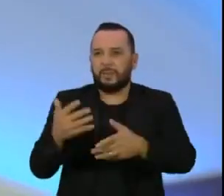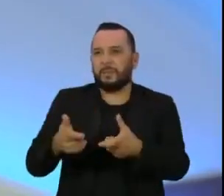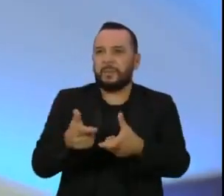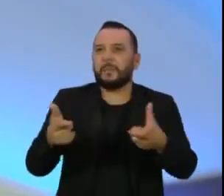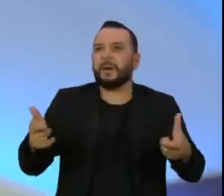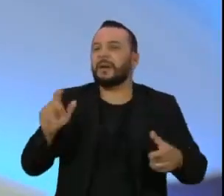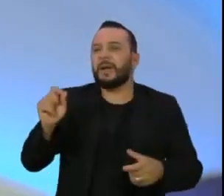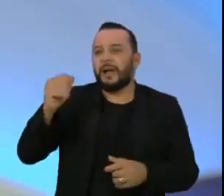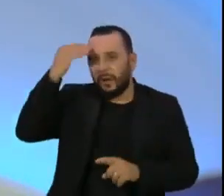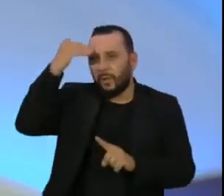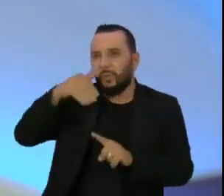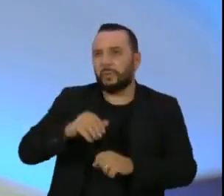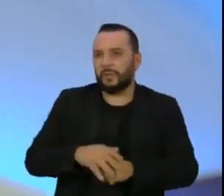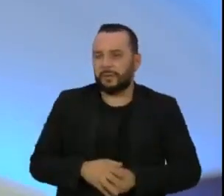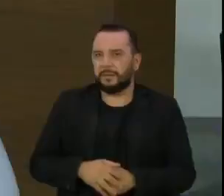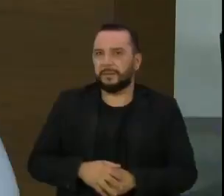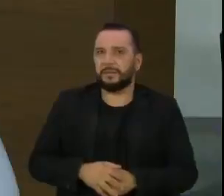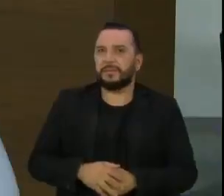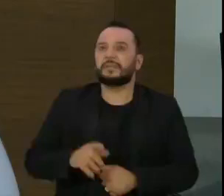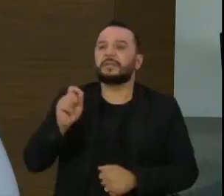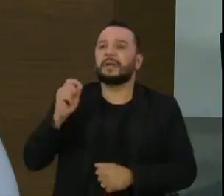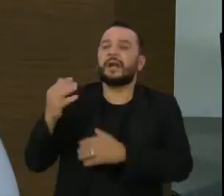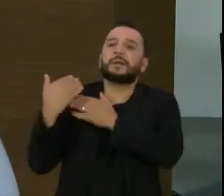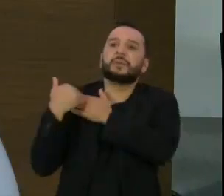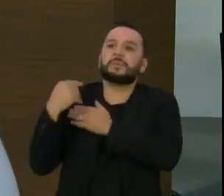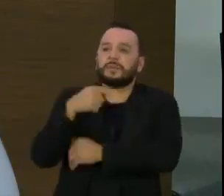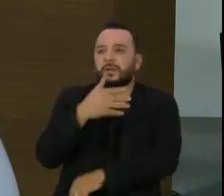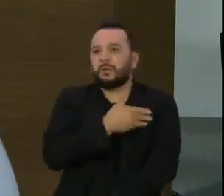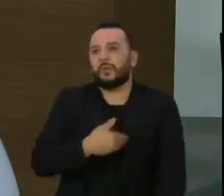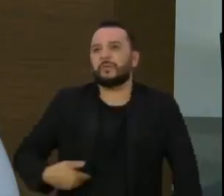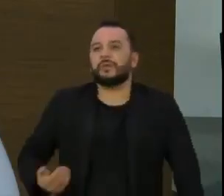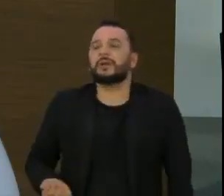a culpa. Estou perguntando qual é a responsabilidade desse governo.